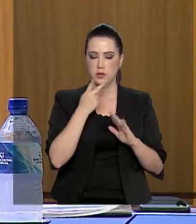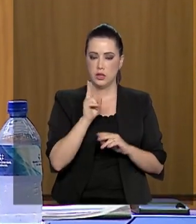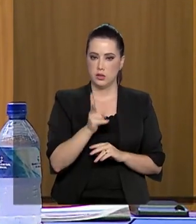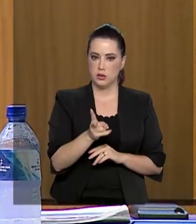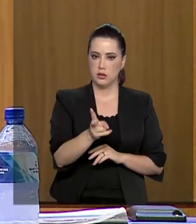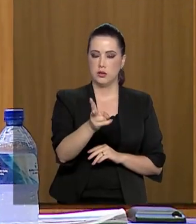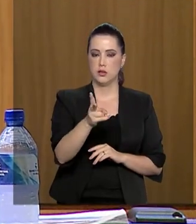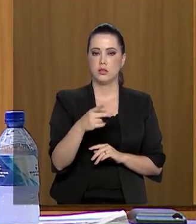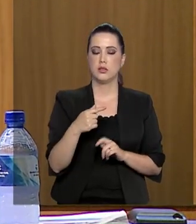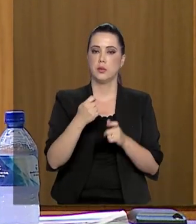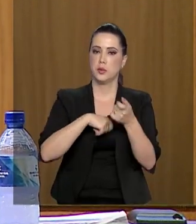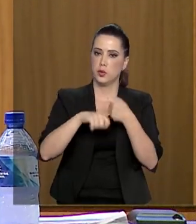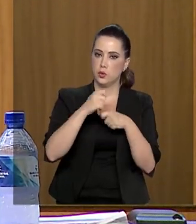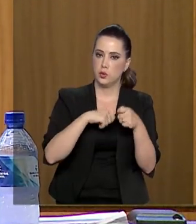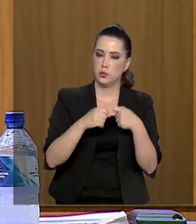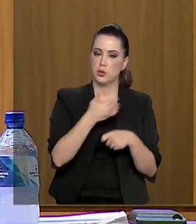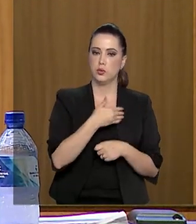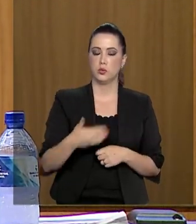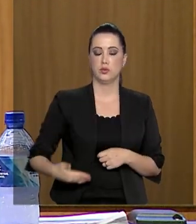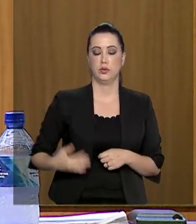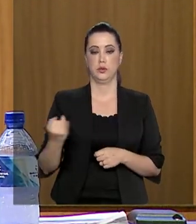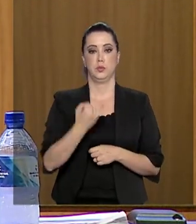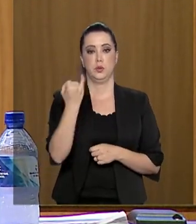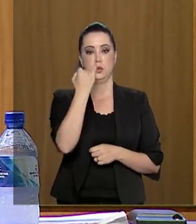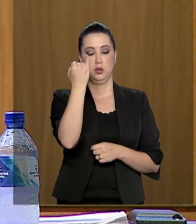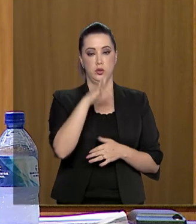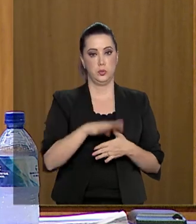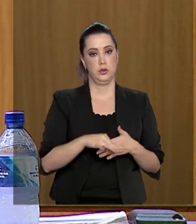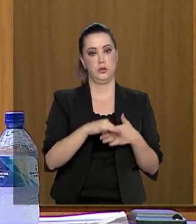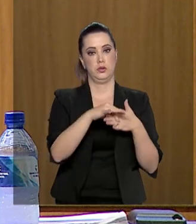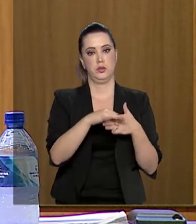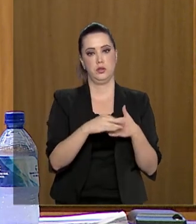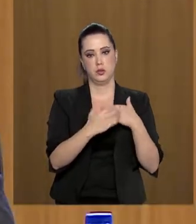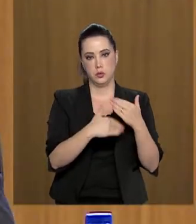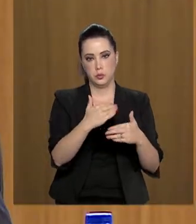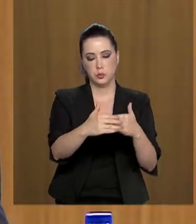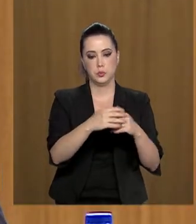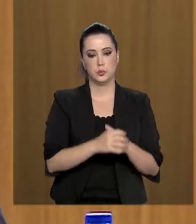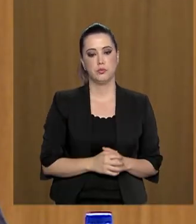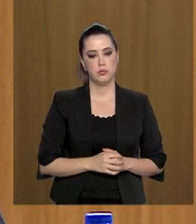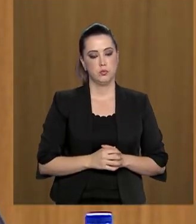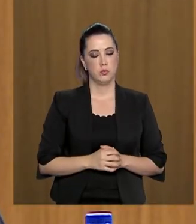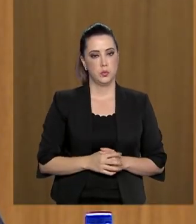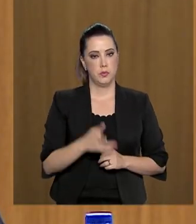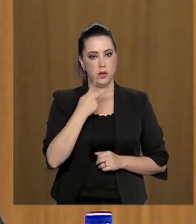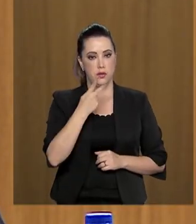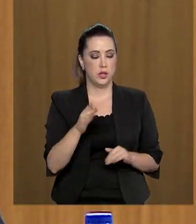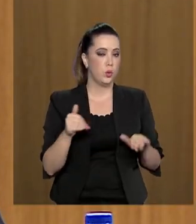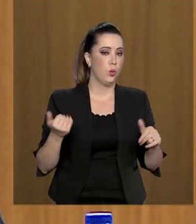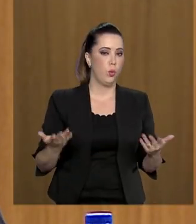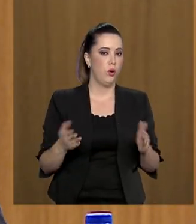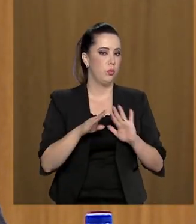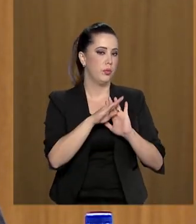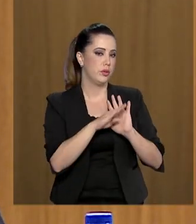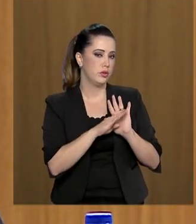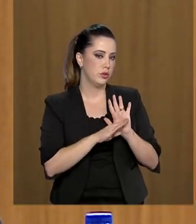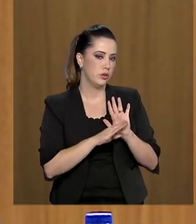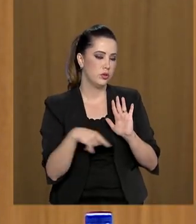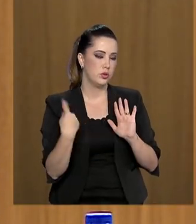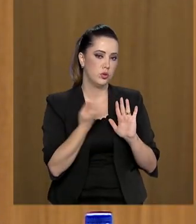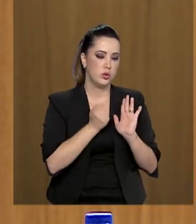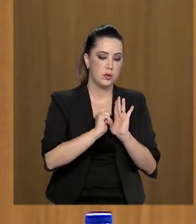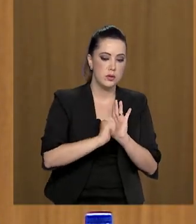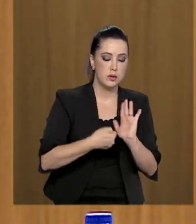muito a agenda econômica do governo, tem sido muito importante na coordenação do processo. Em relação a qual é o projeto, nós